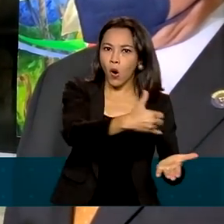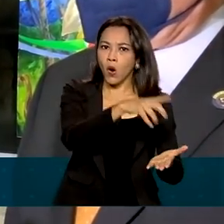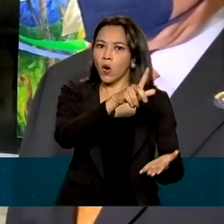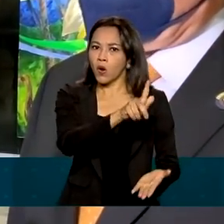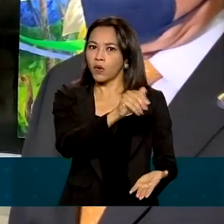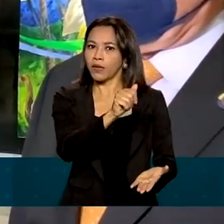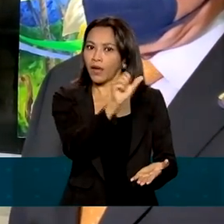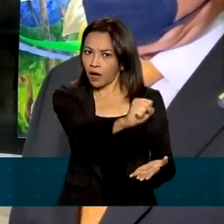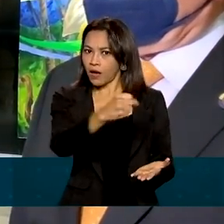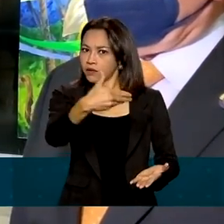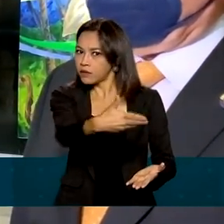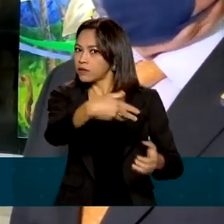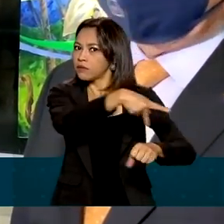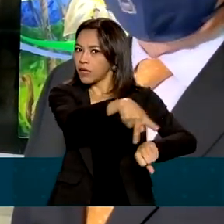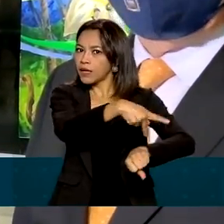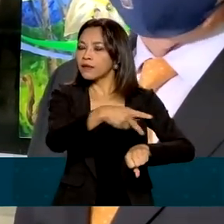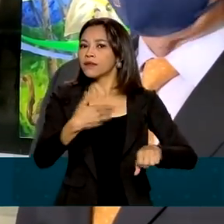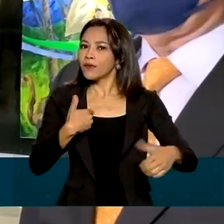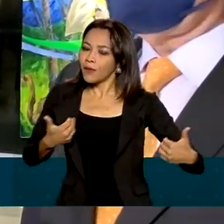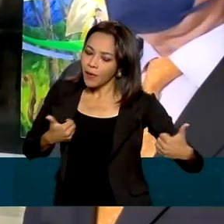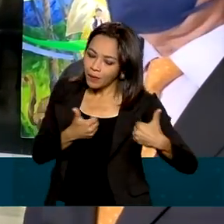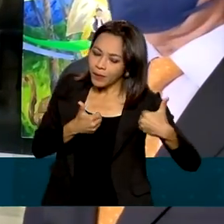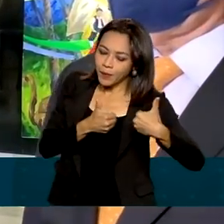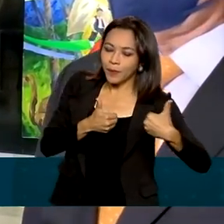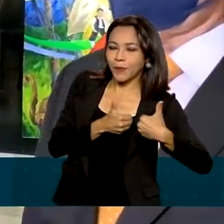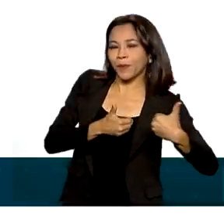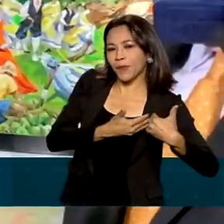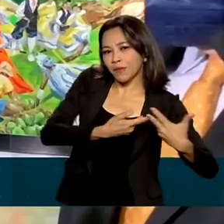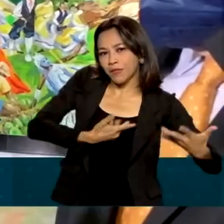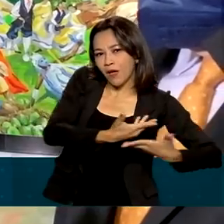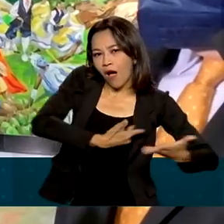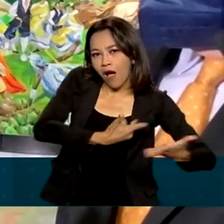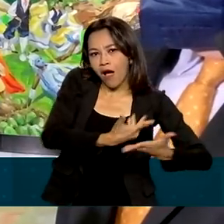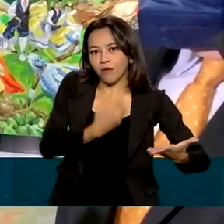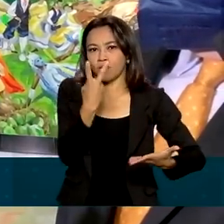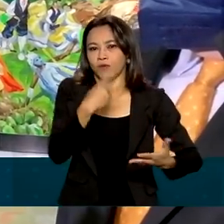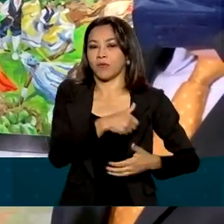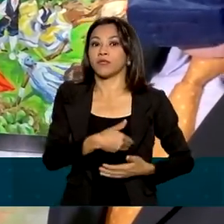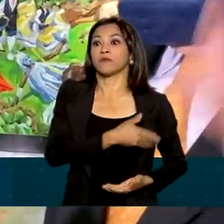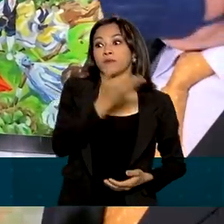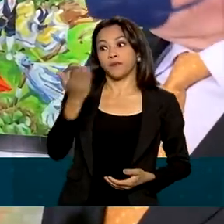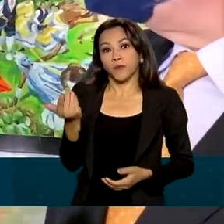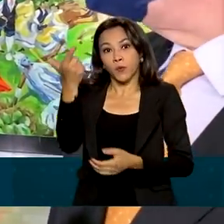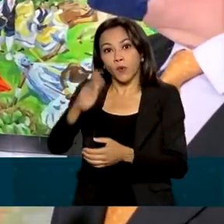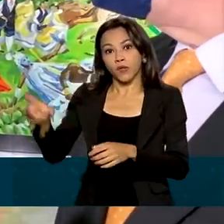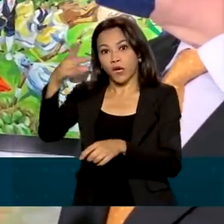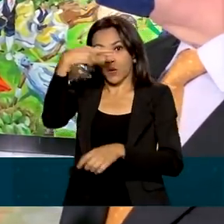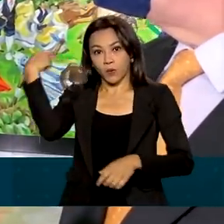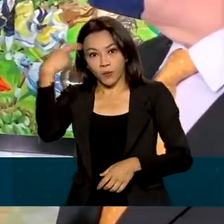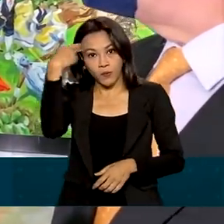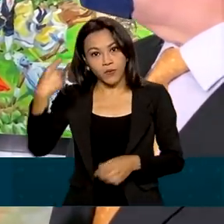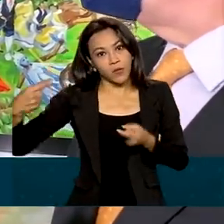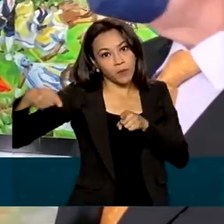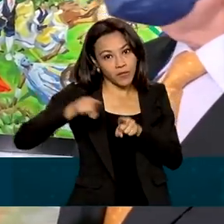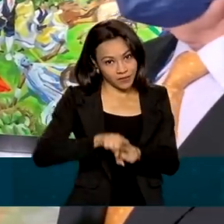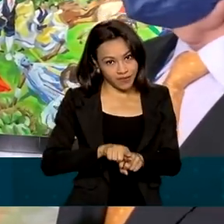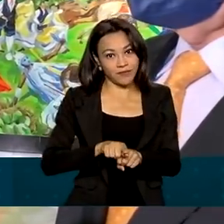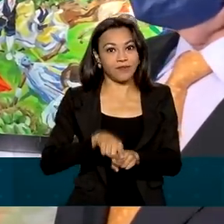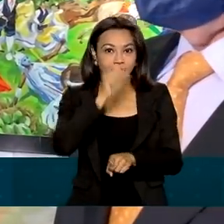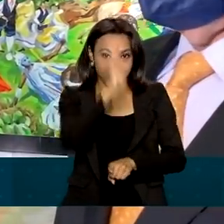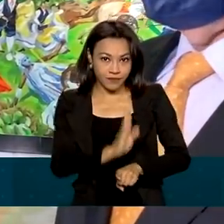Então é uma aproximação com dois países. A Rússia é um parceiro nosso, temos compra de